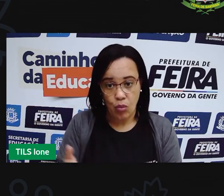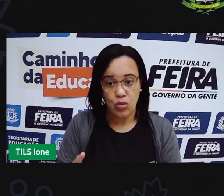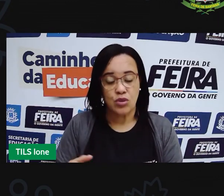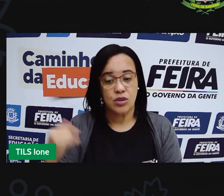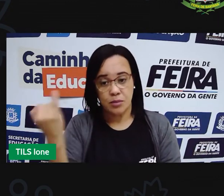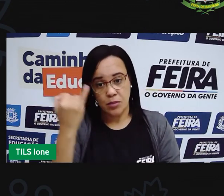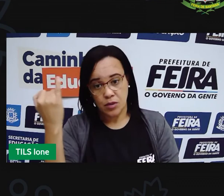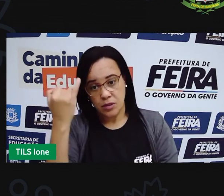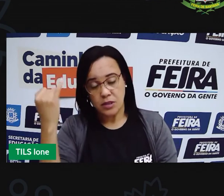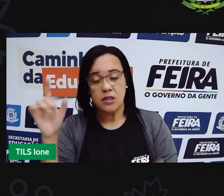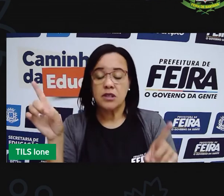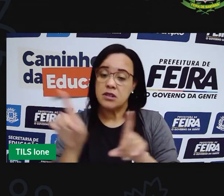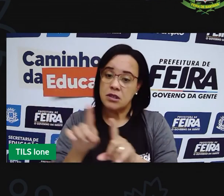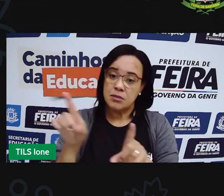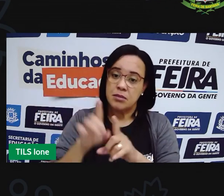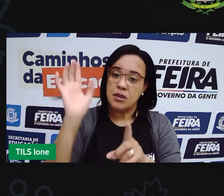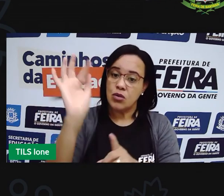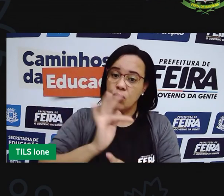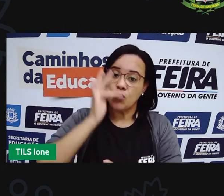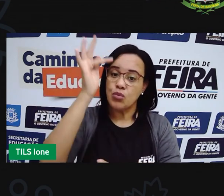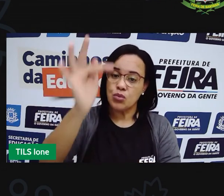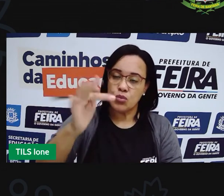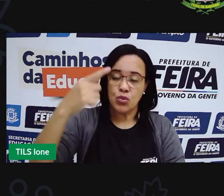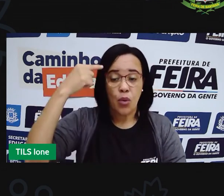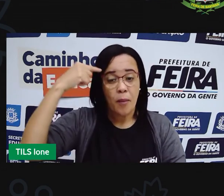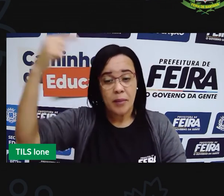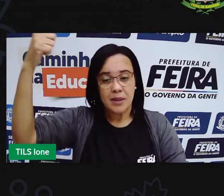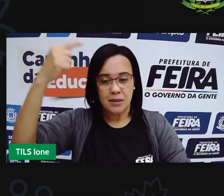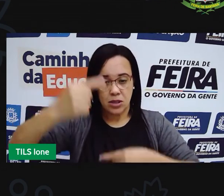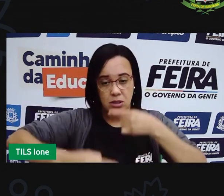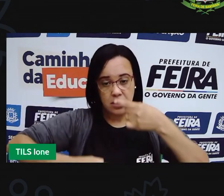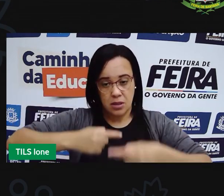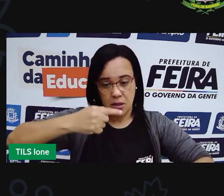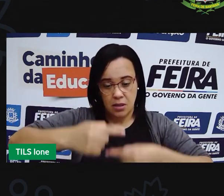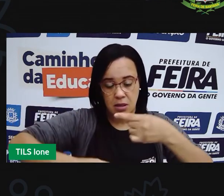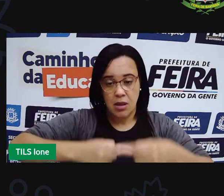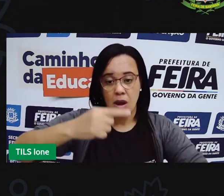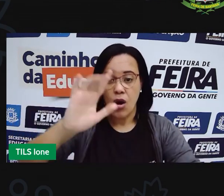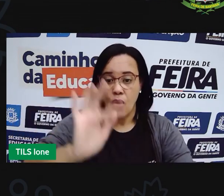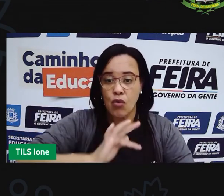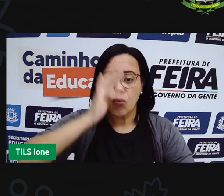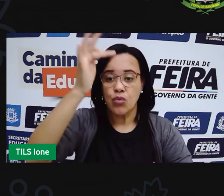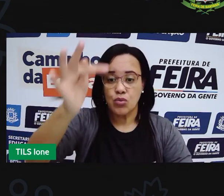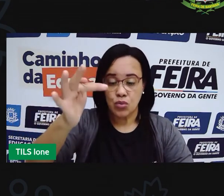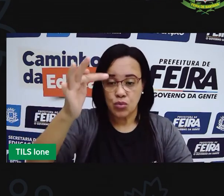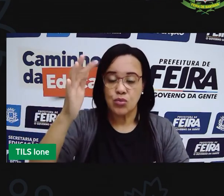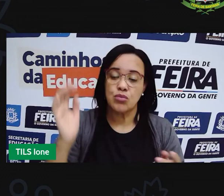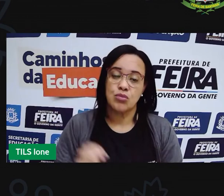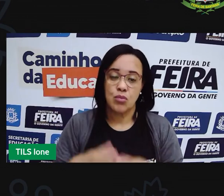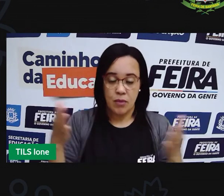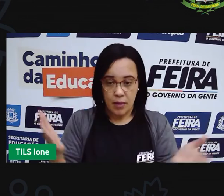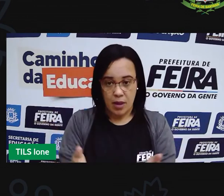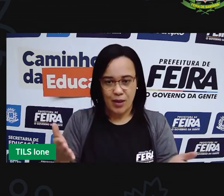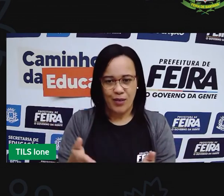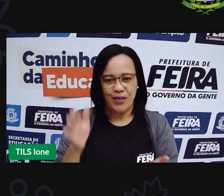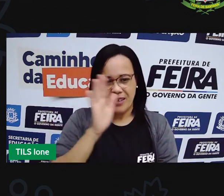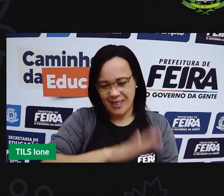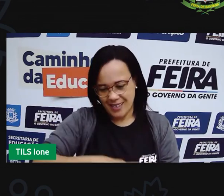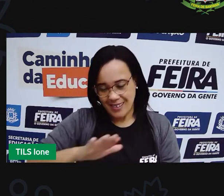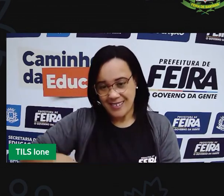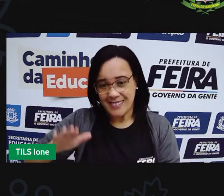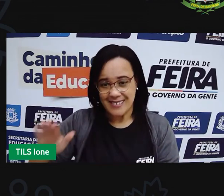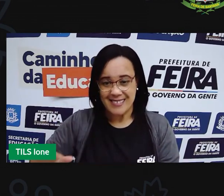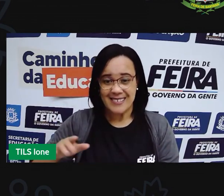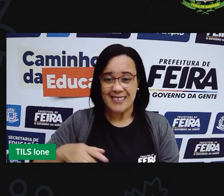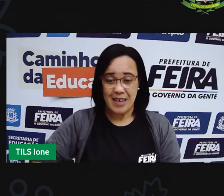no futuro. Também pensando em uma geração do futuro. Pensando agora você, criança, como é que vai ser sua